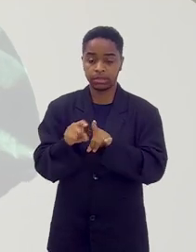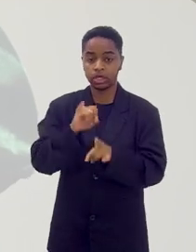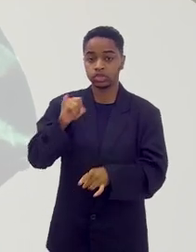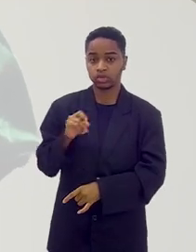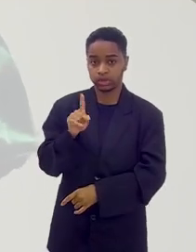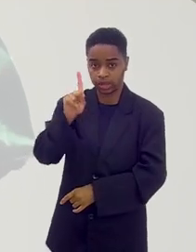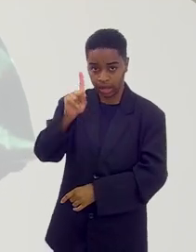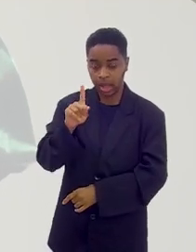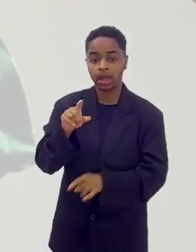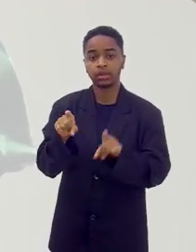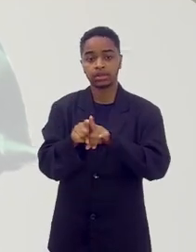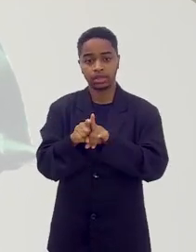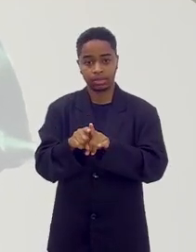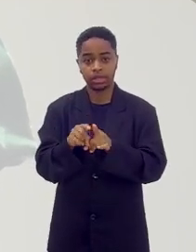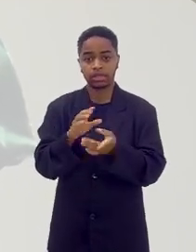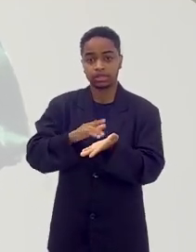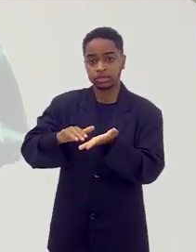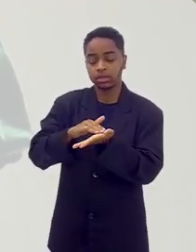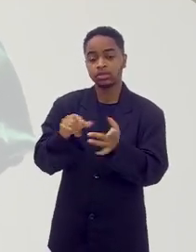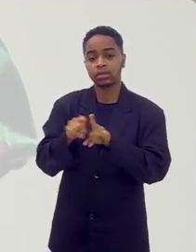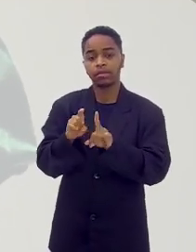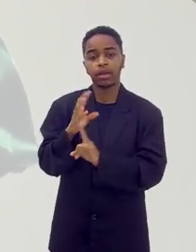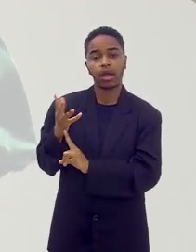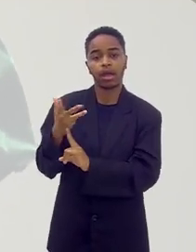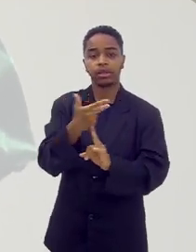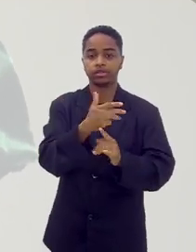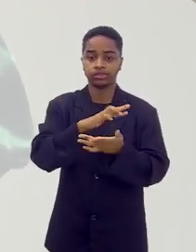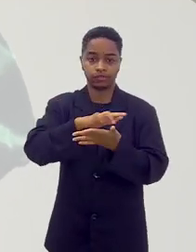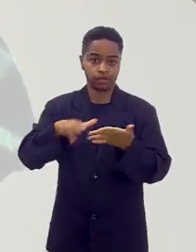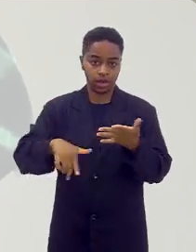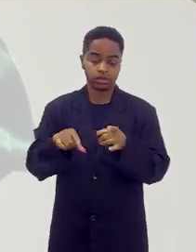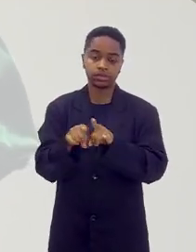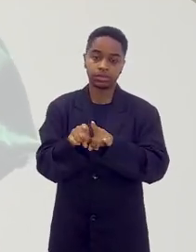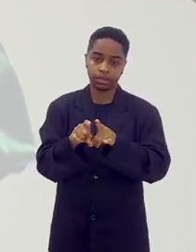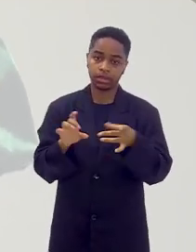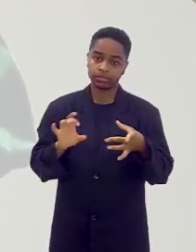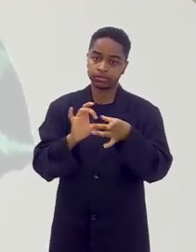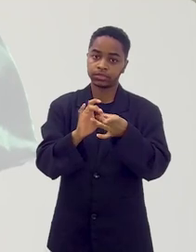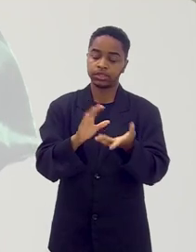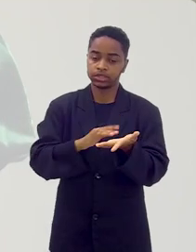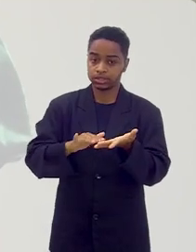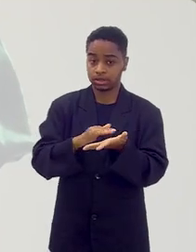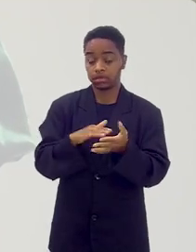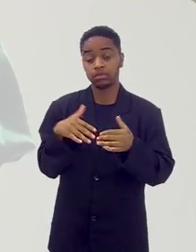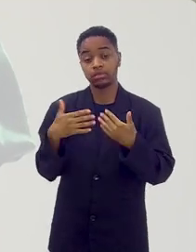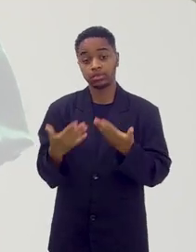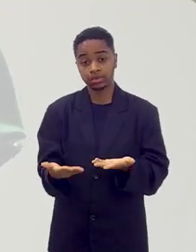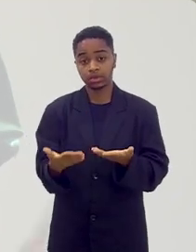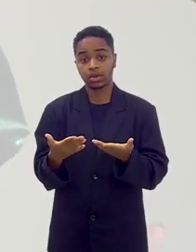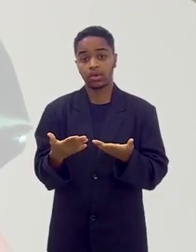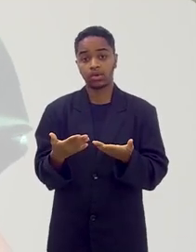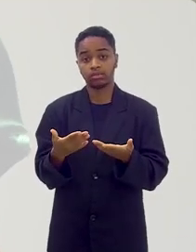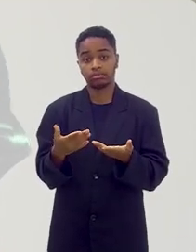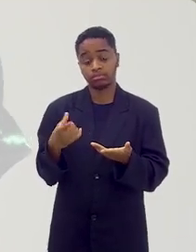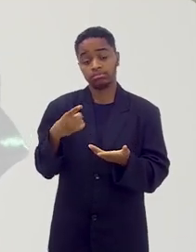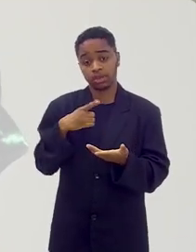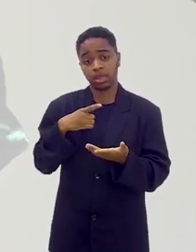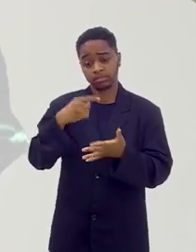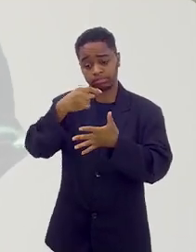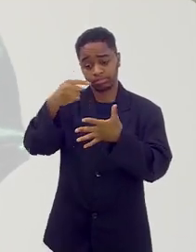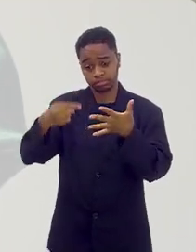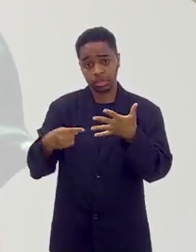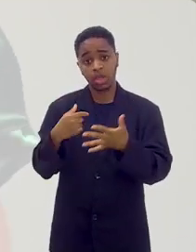Juscelino Kubitschek, que era cigano. Vários artistas, ciganos. Então, eles estão